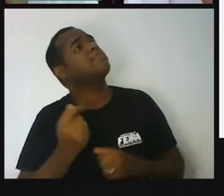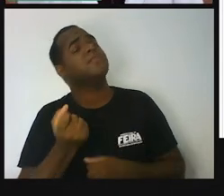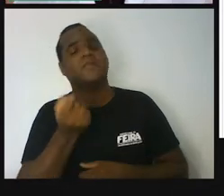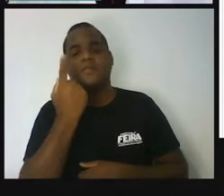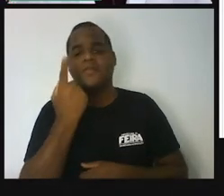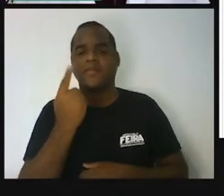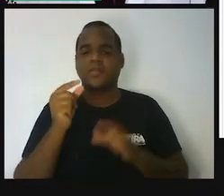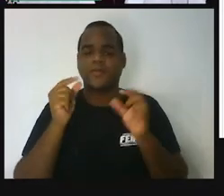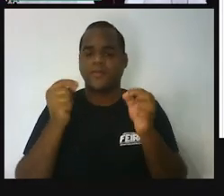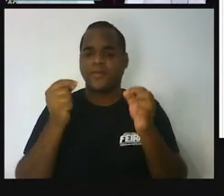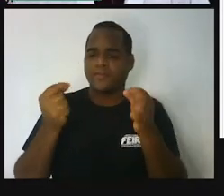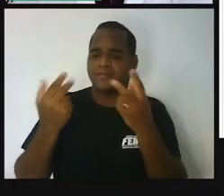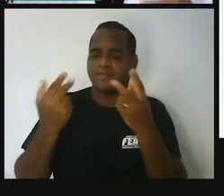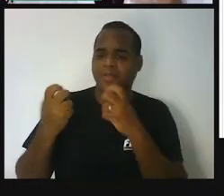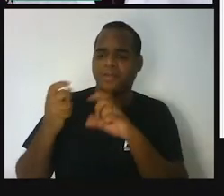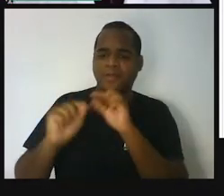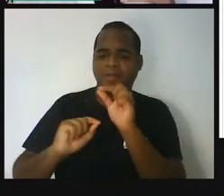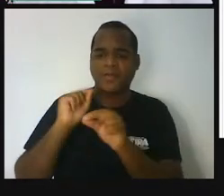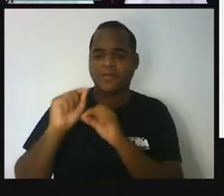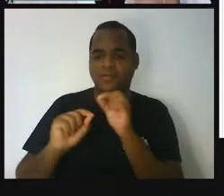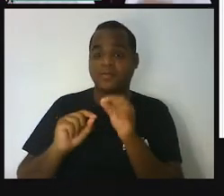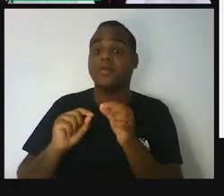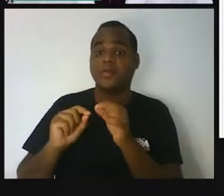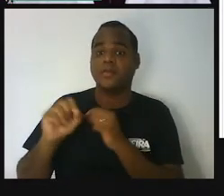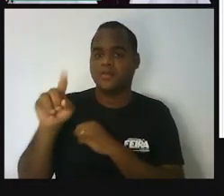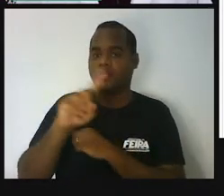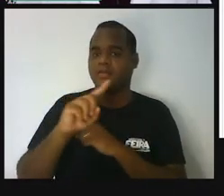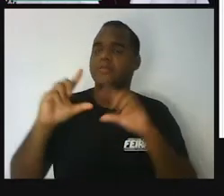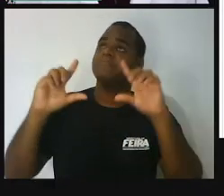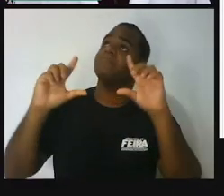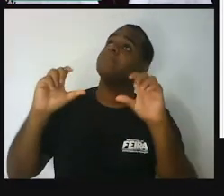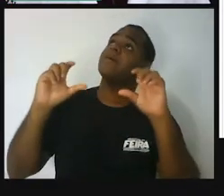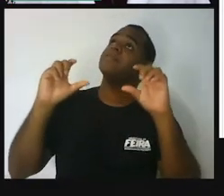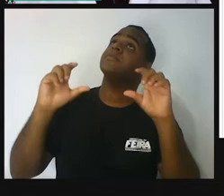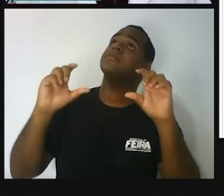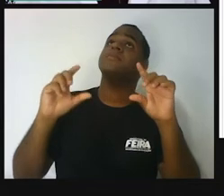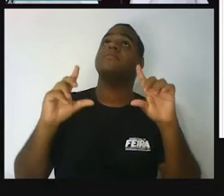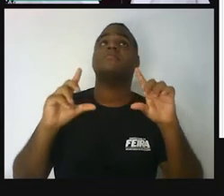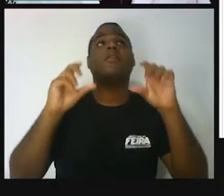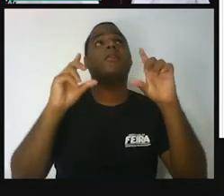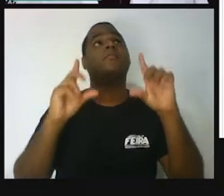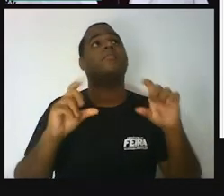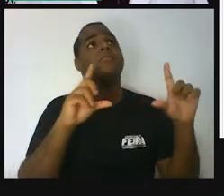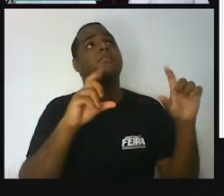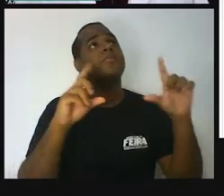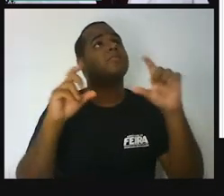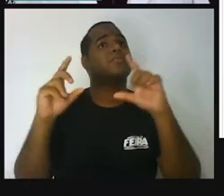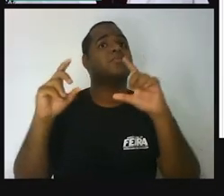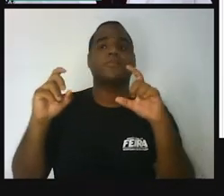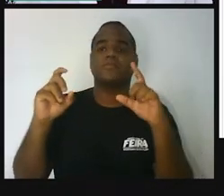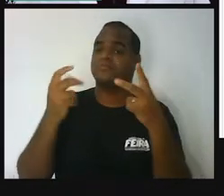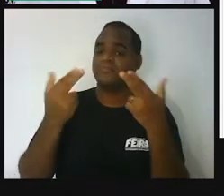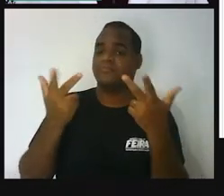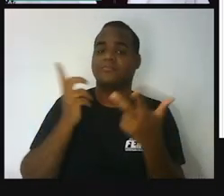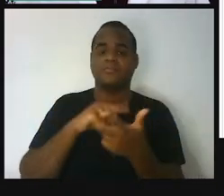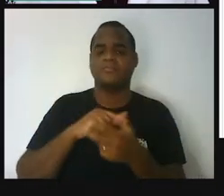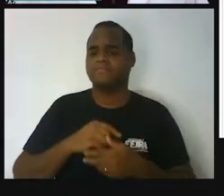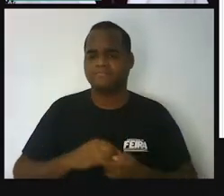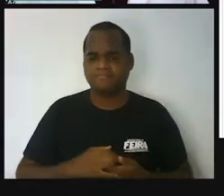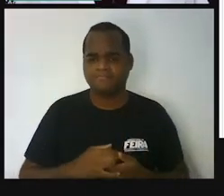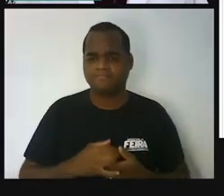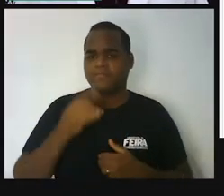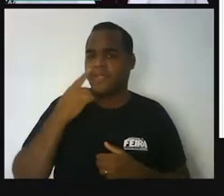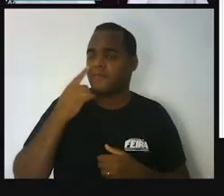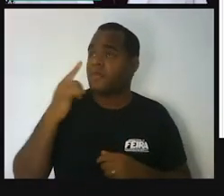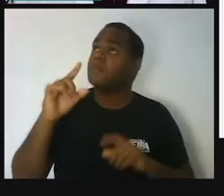primeira coisa que me veio na cabeça foi, eu vou fotografar esse teto. E eu fiz a foto desse teto, certo? Porque quando eu